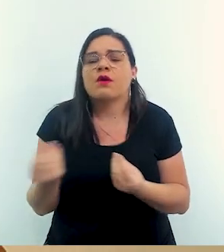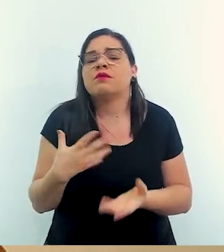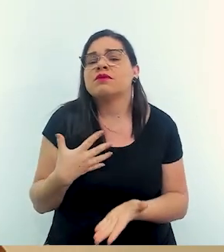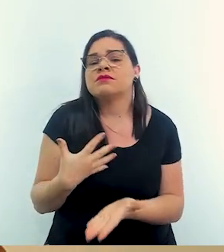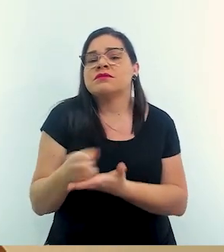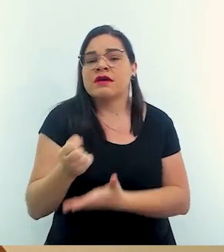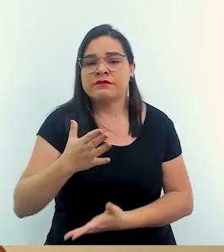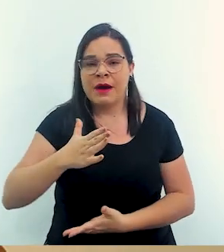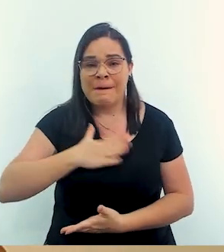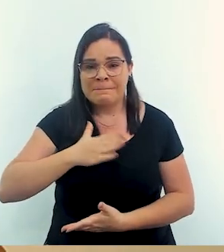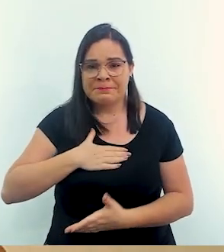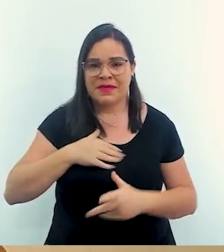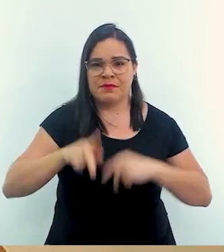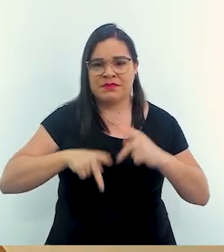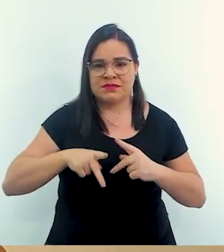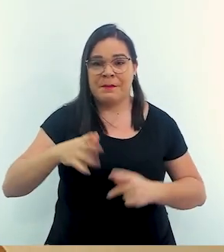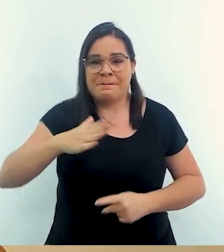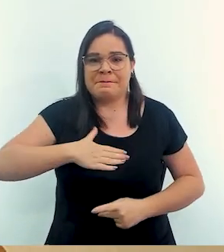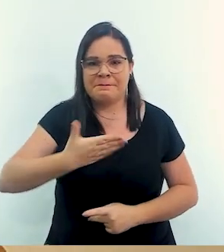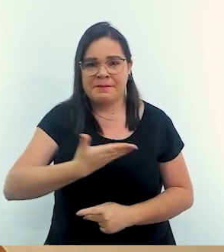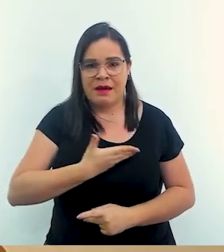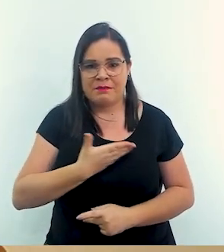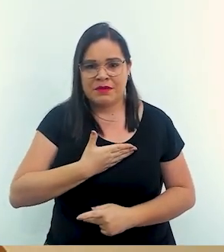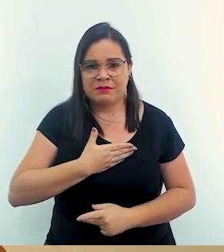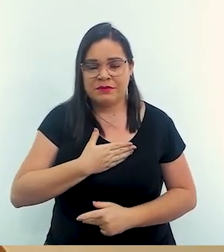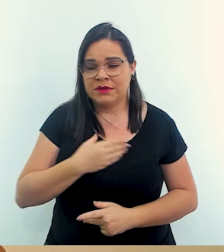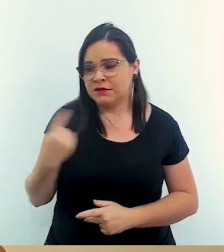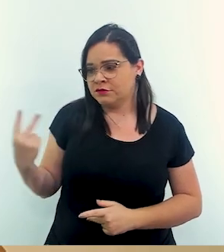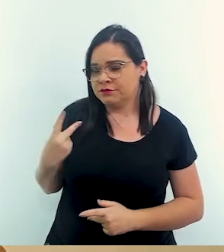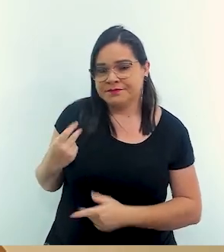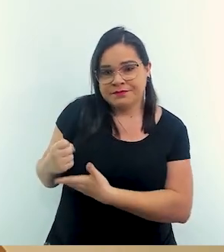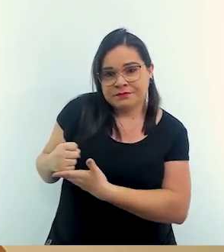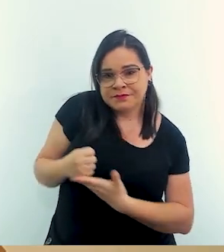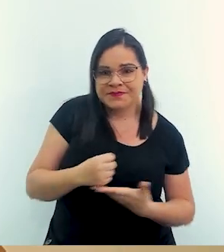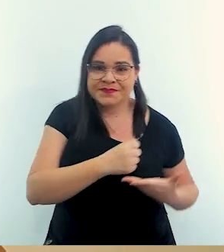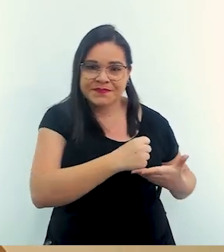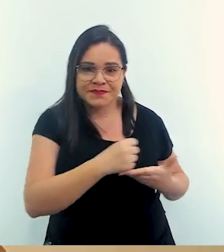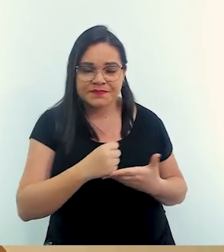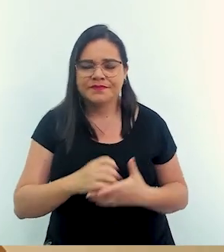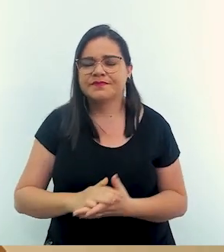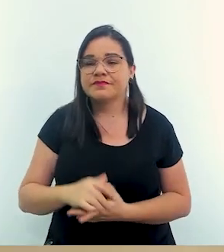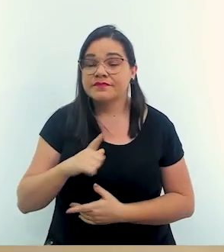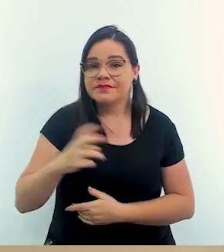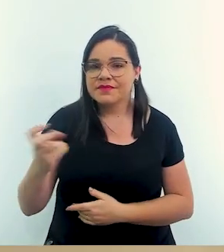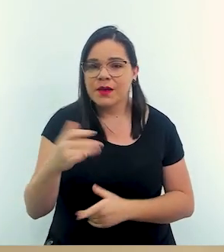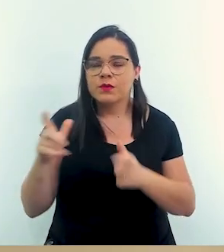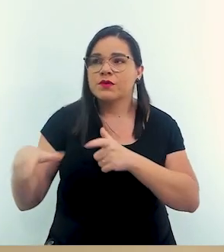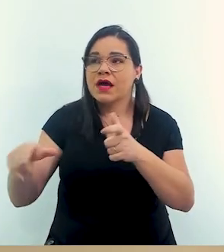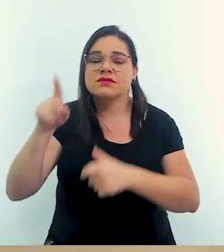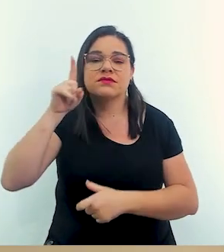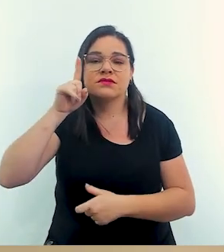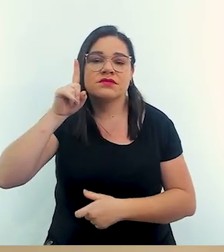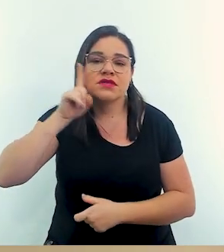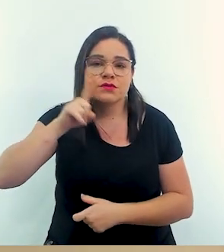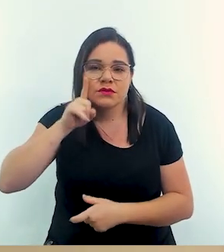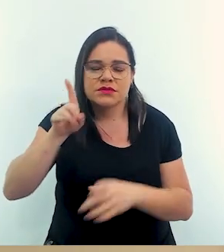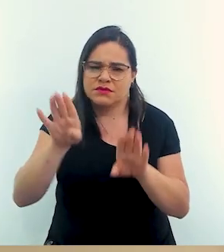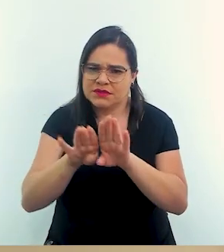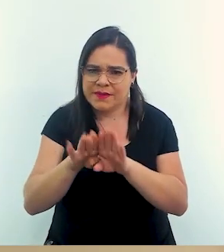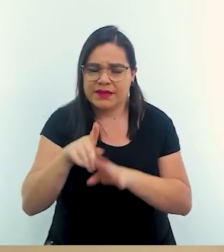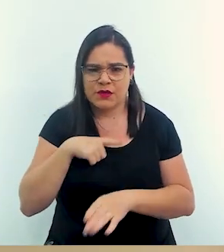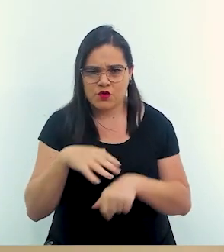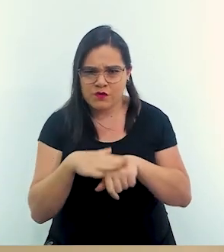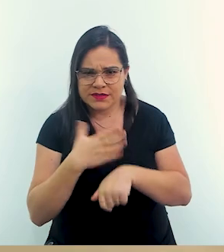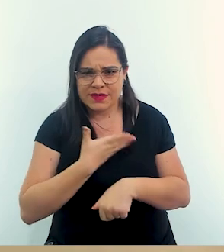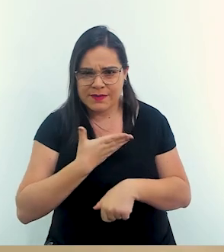como que eu salvo a minha população eu salvo com um ajudando o outro em alguns lugares nos Estados Unidos tem eu conversei